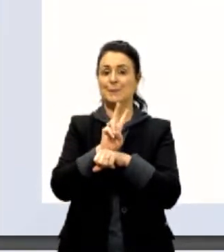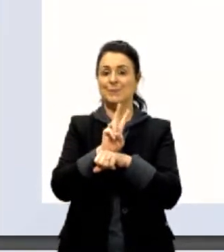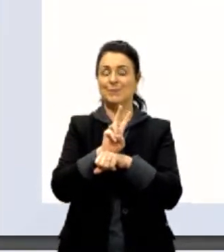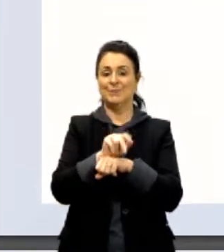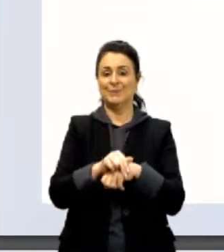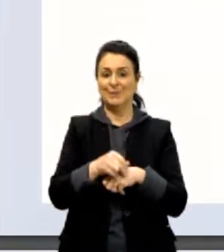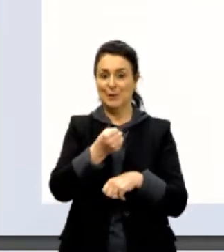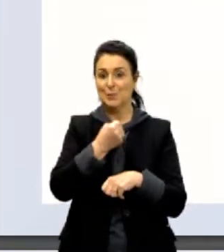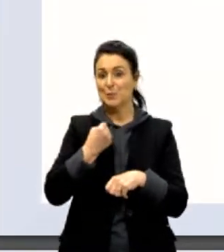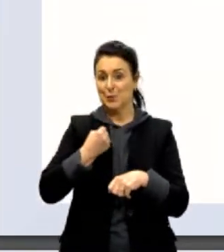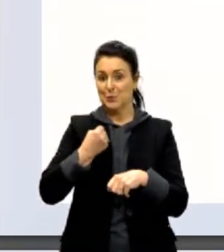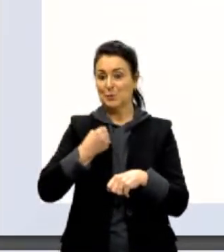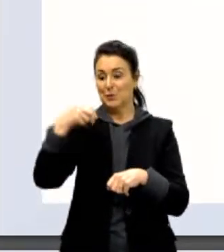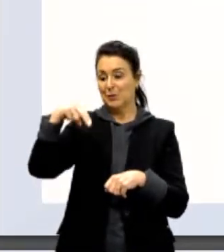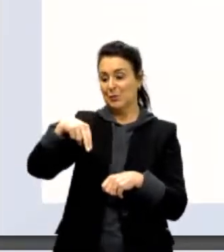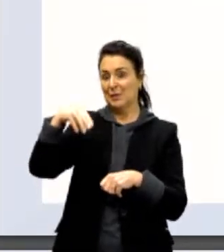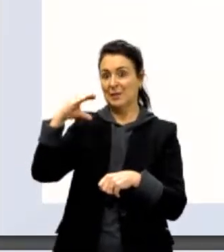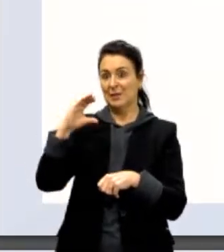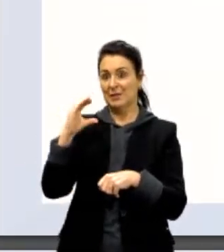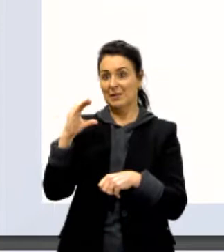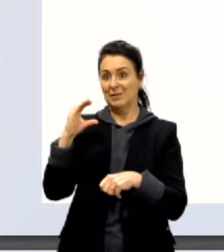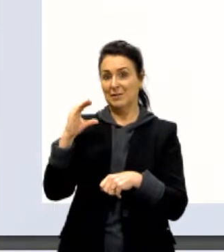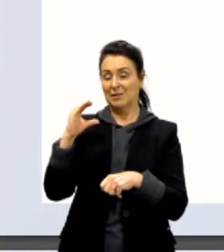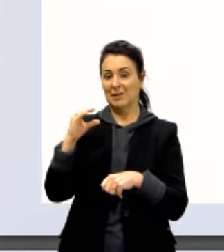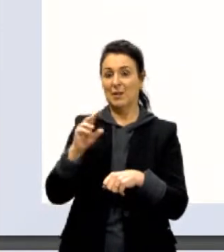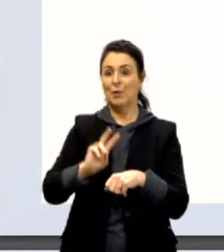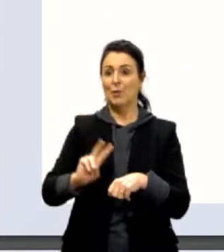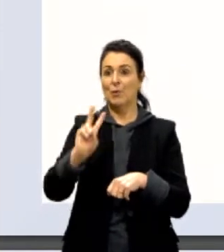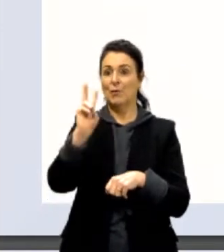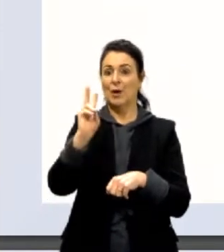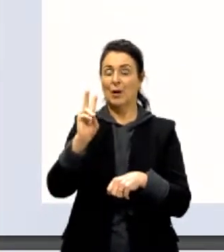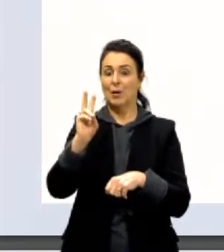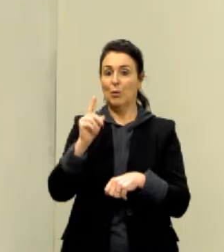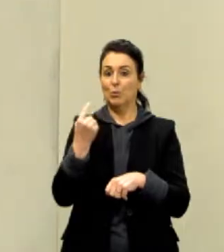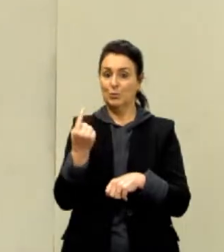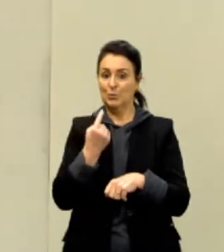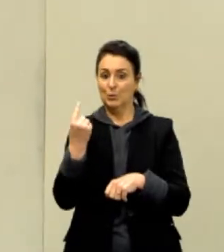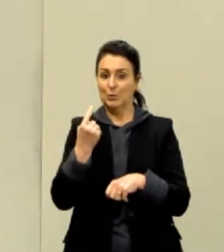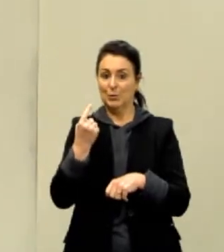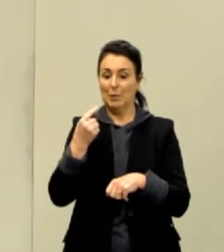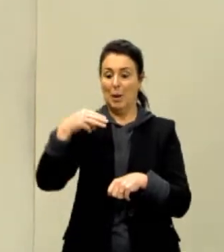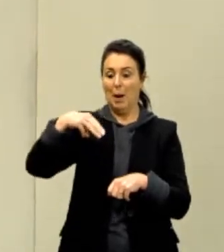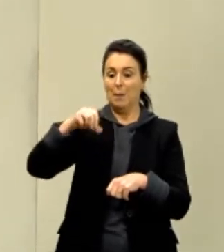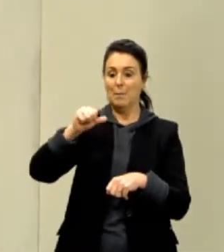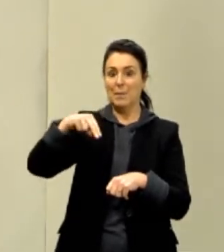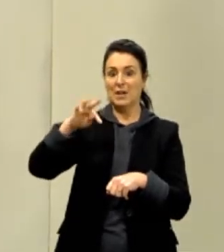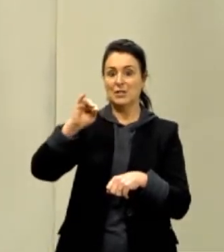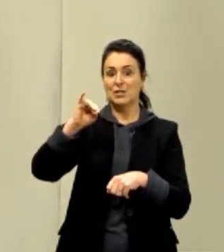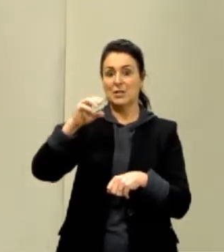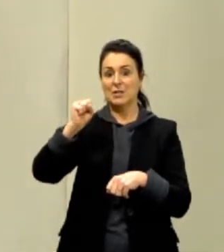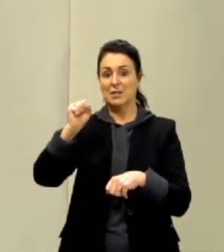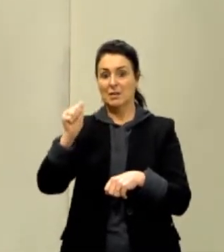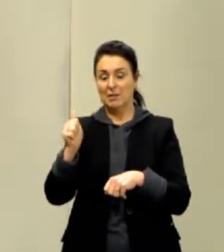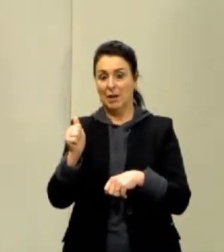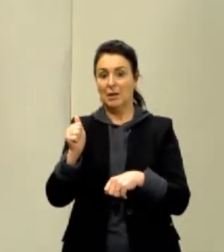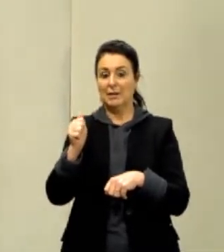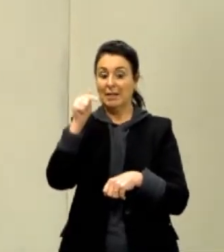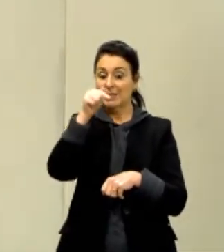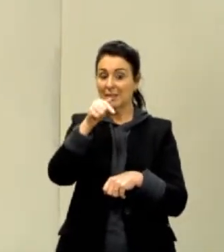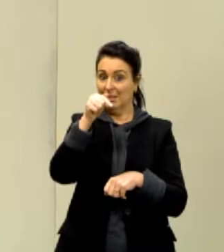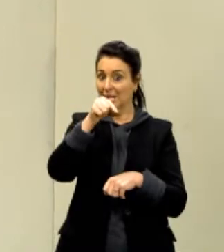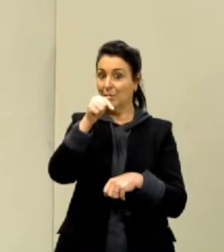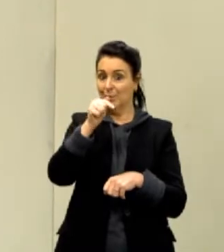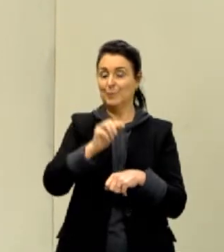Para o número estar em notação científica, o valor absoluto da mantissa deve cair aí dentro desses valores aí. Certo?